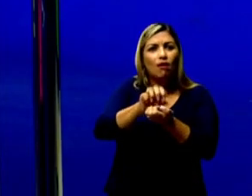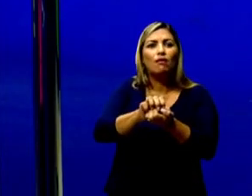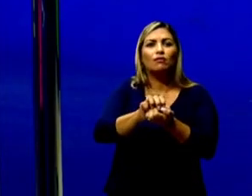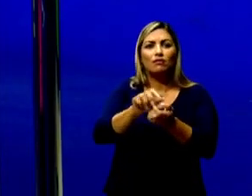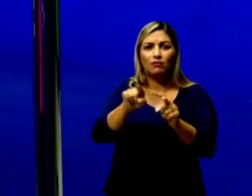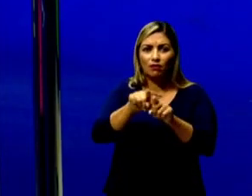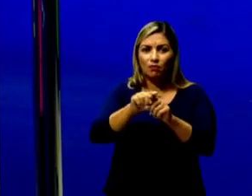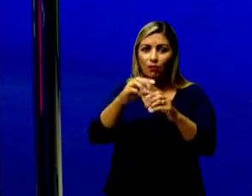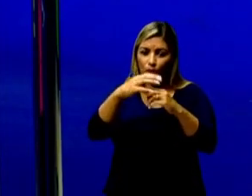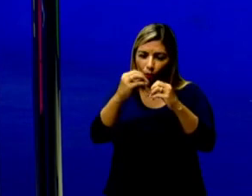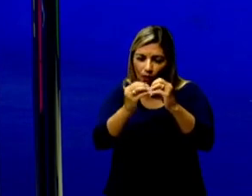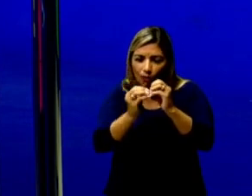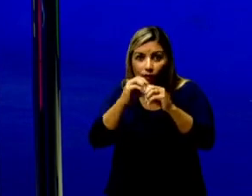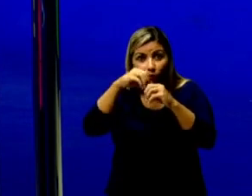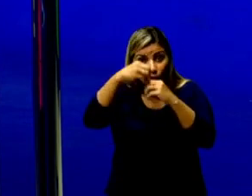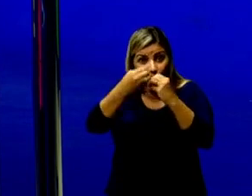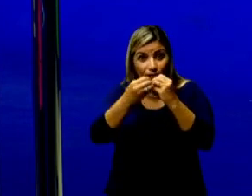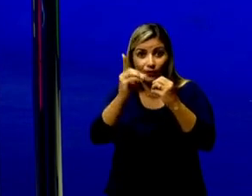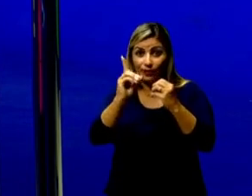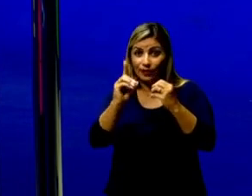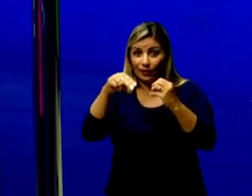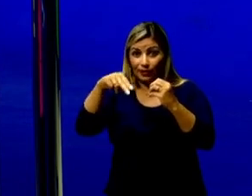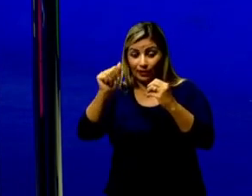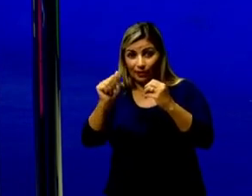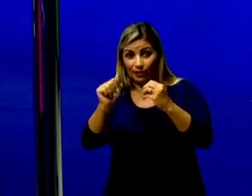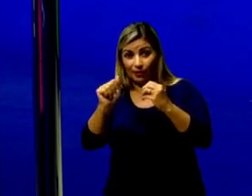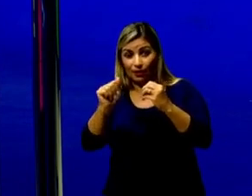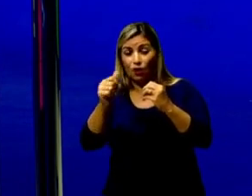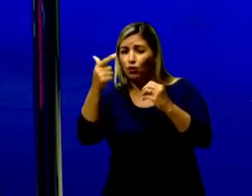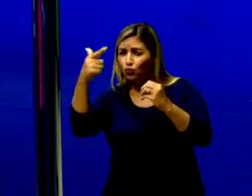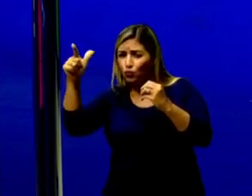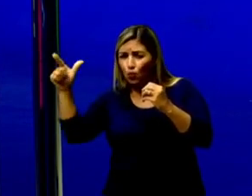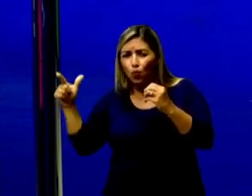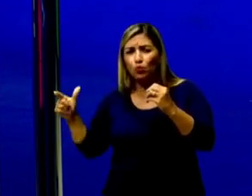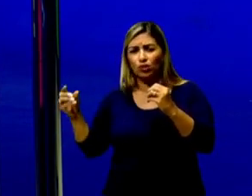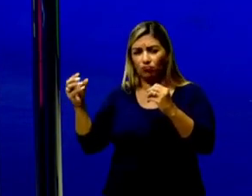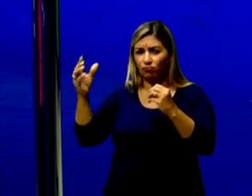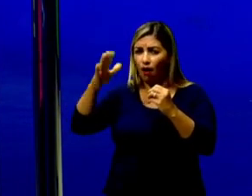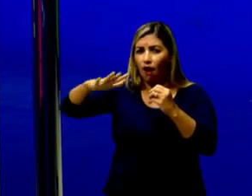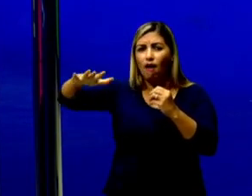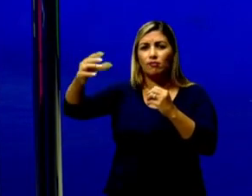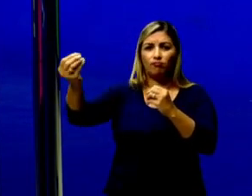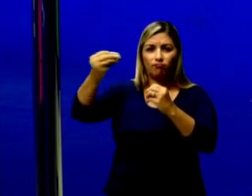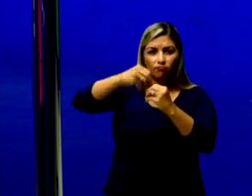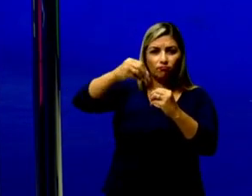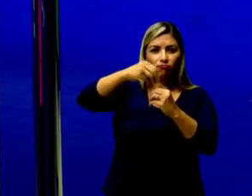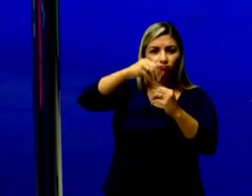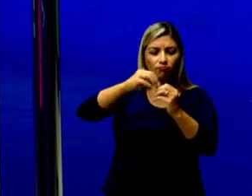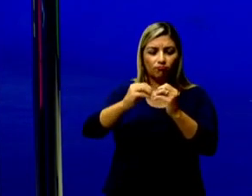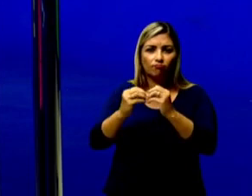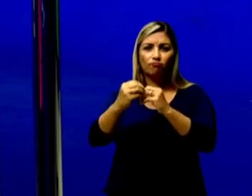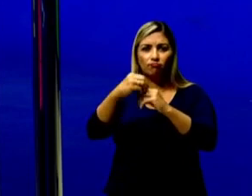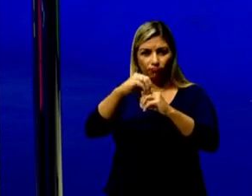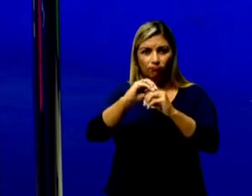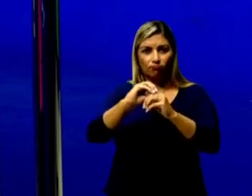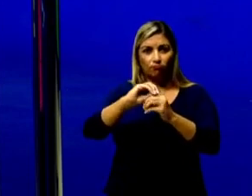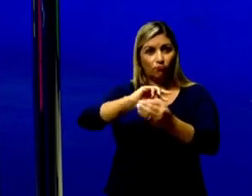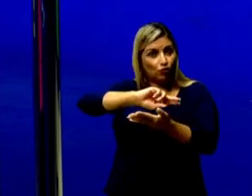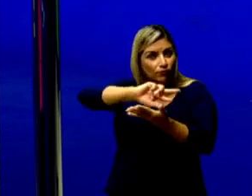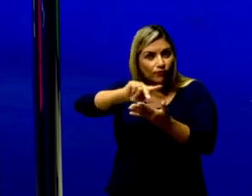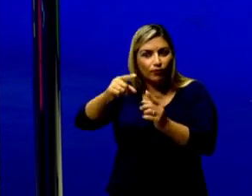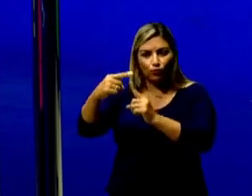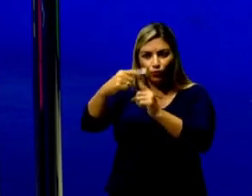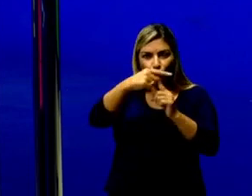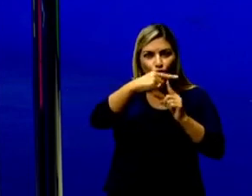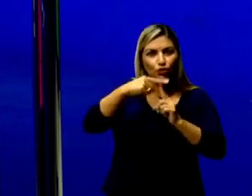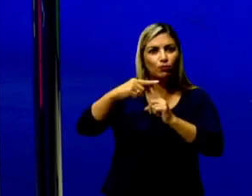DNA exógenas, ou seja, de outros organismos, usando-se diversos tipos